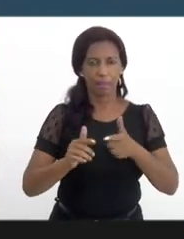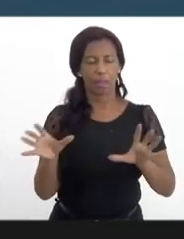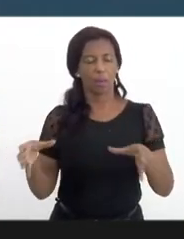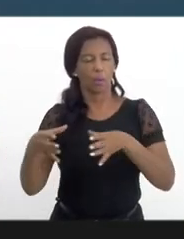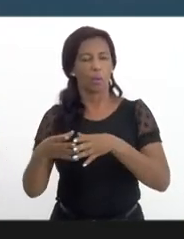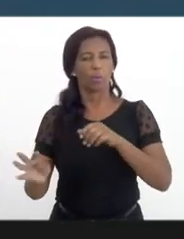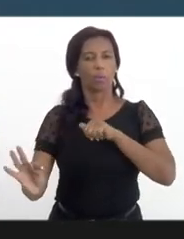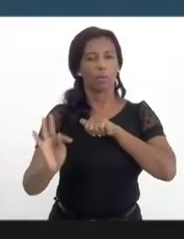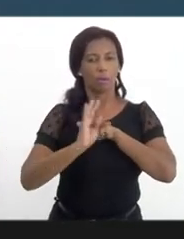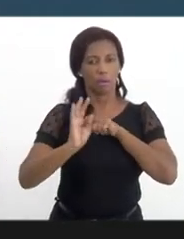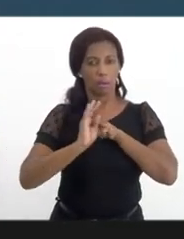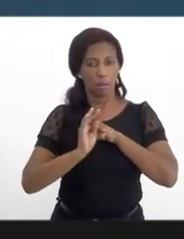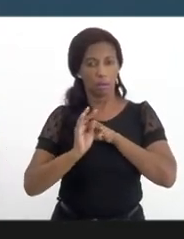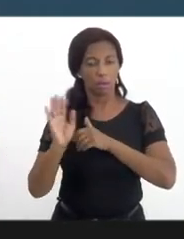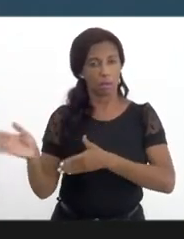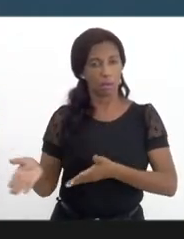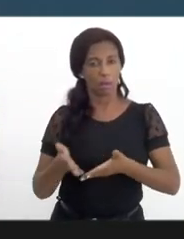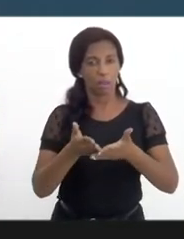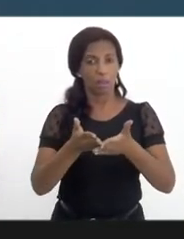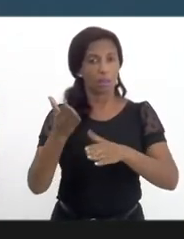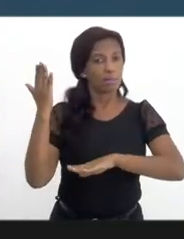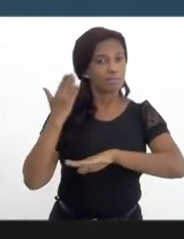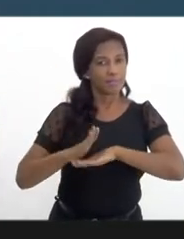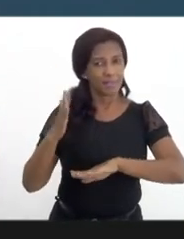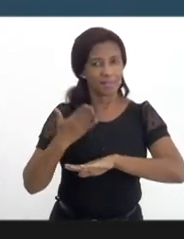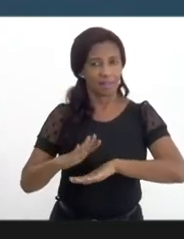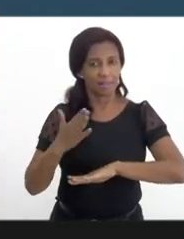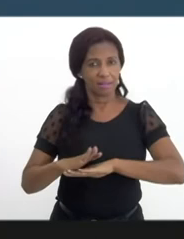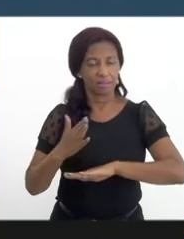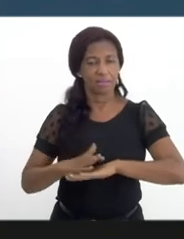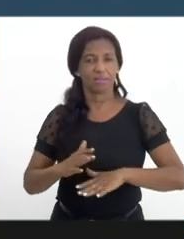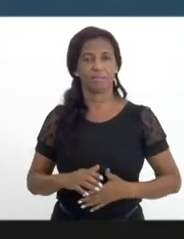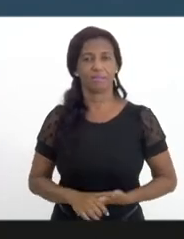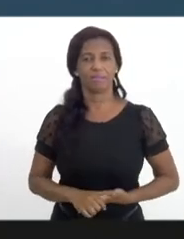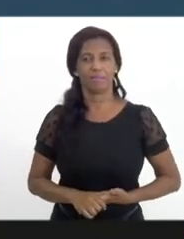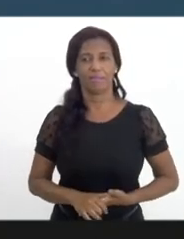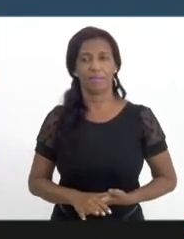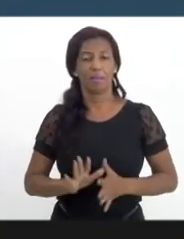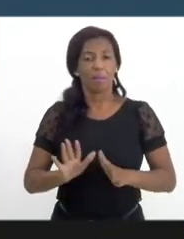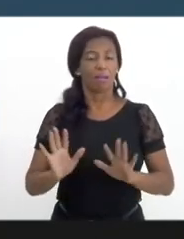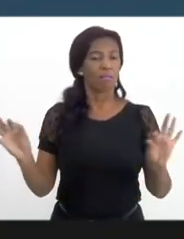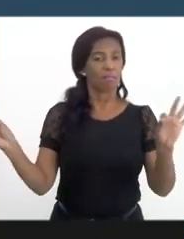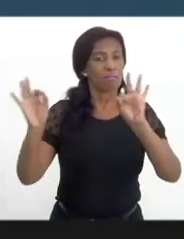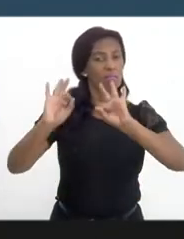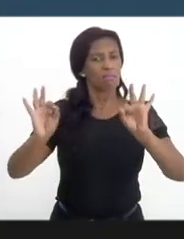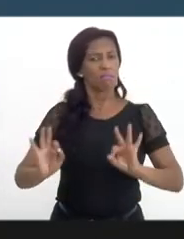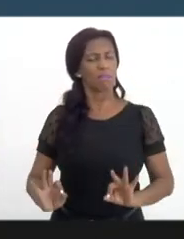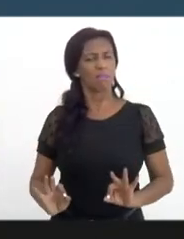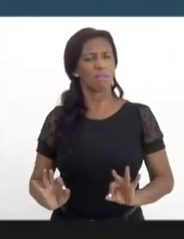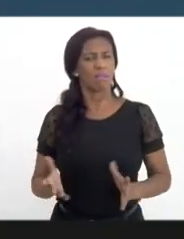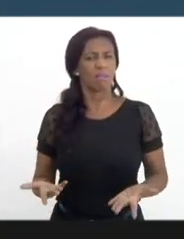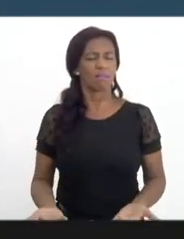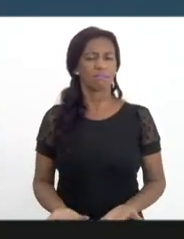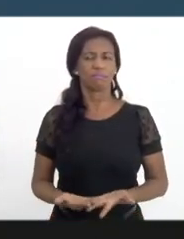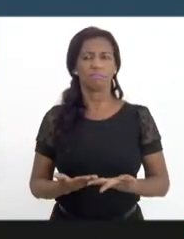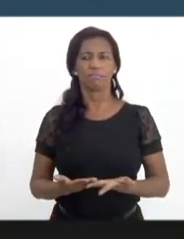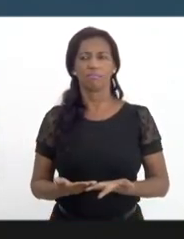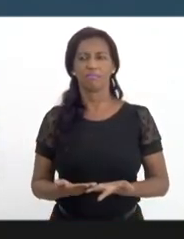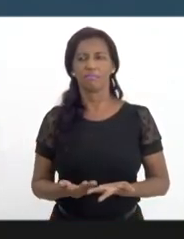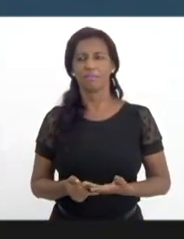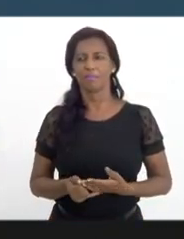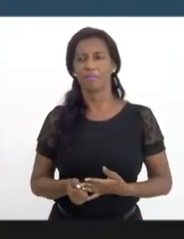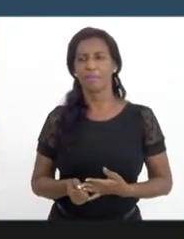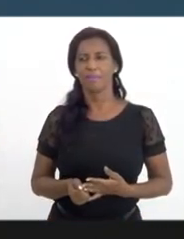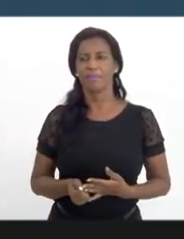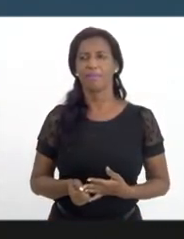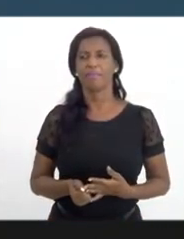que são treinados para isso, mas ninguém ainda pode dizer que